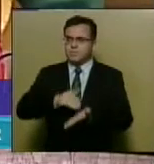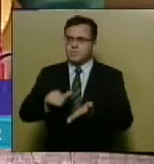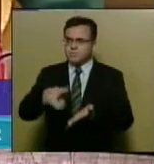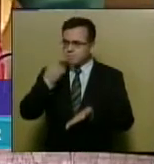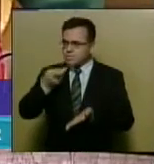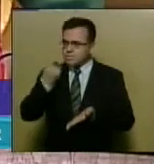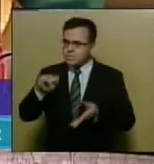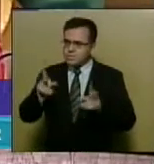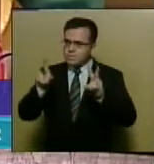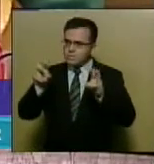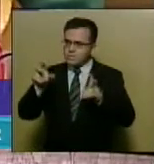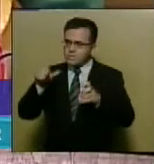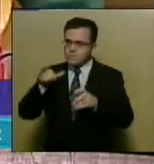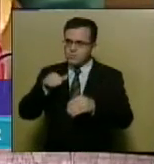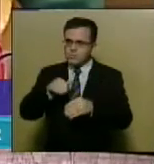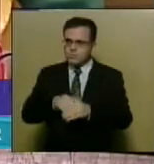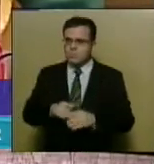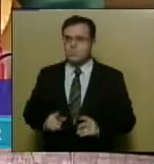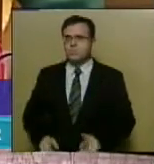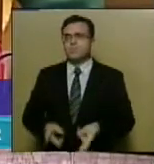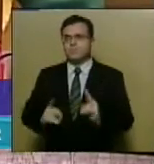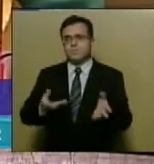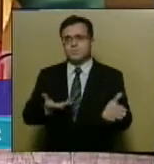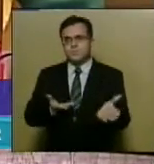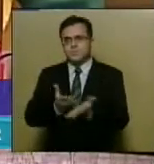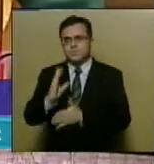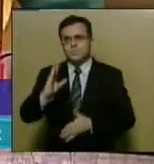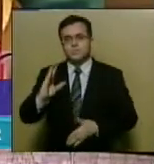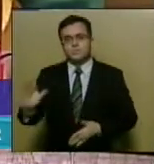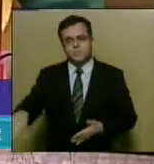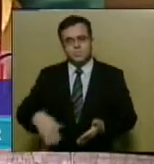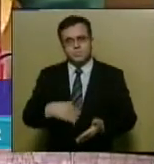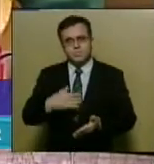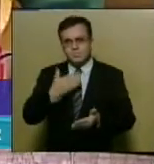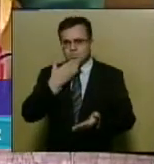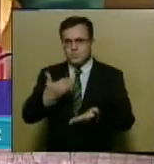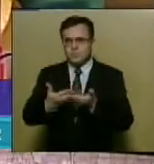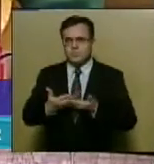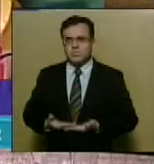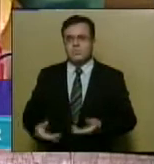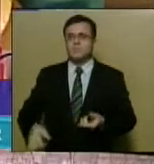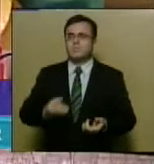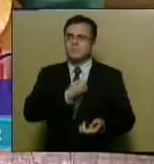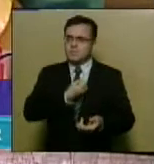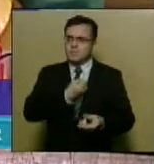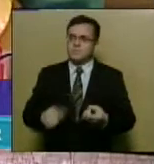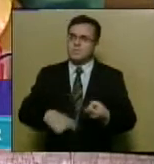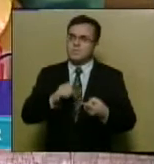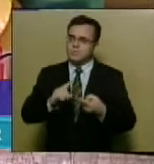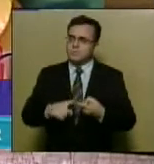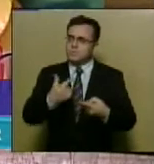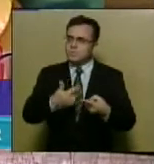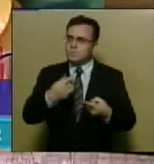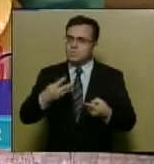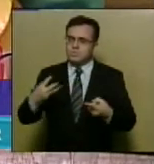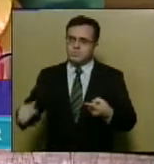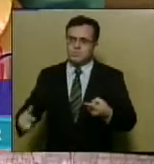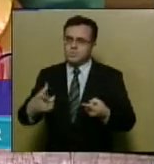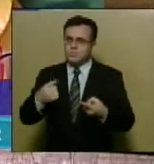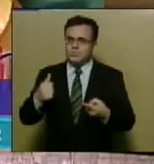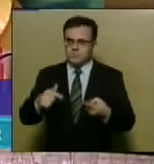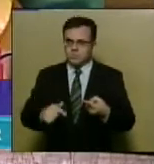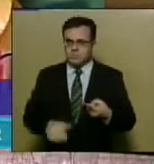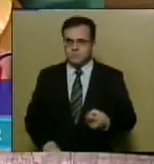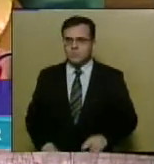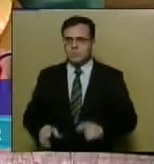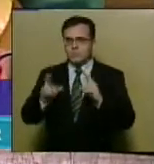procedeu à leitura das matérias. Ainda no pequeno expediente, foram aprovados os requerimentos do número 237 de 2017, de